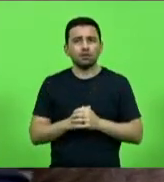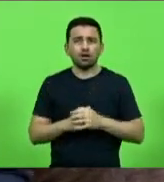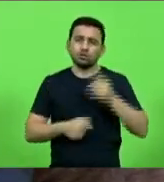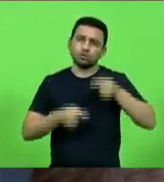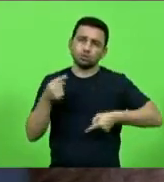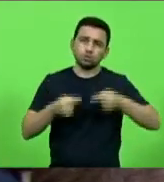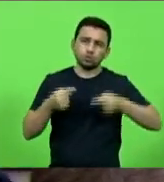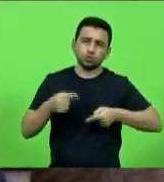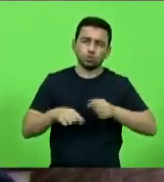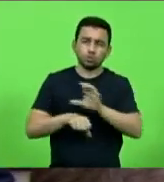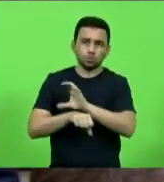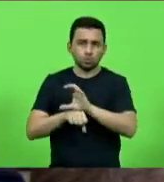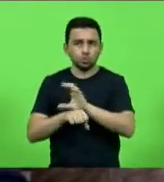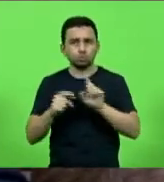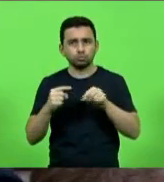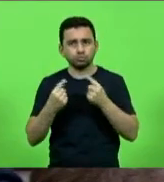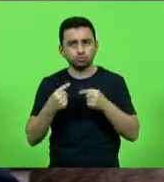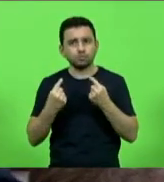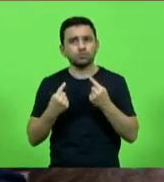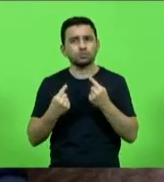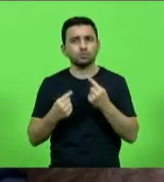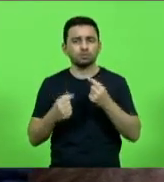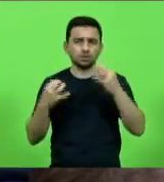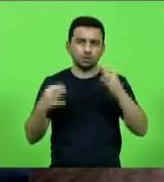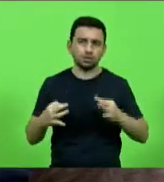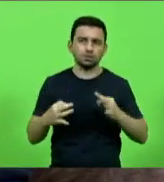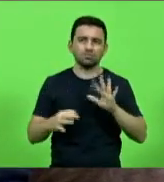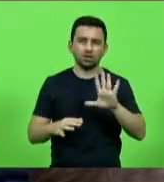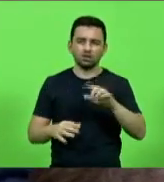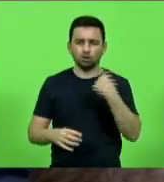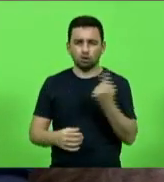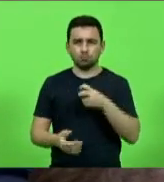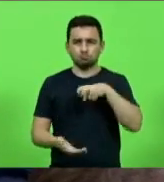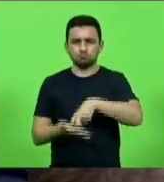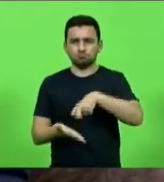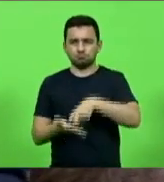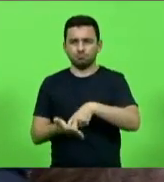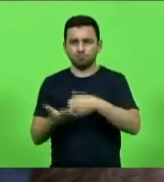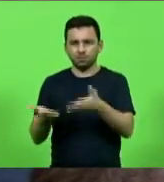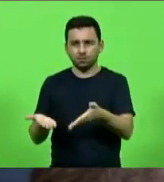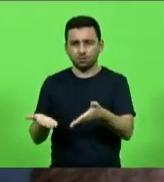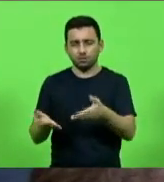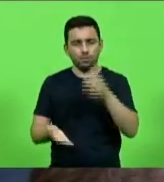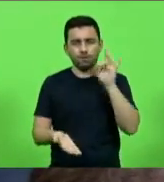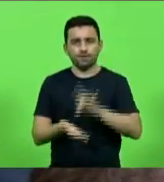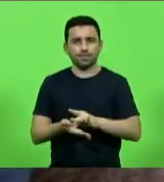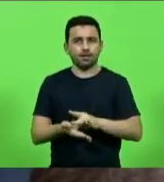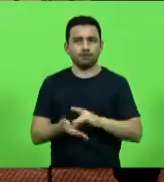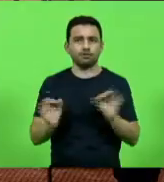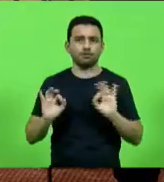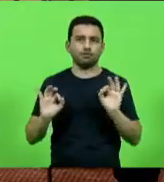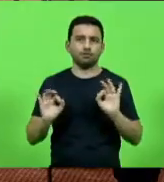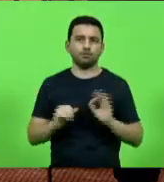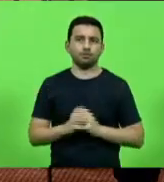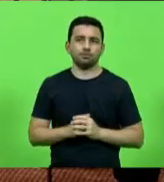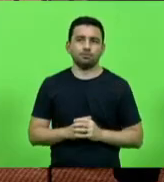inconstitucionalidade, isso aí tudo é válido, mas dizer que nós estamos aqui condenando alguém, isso não é verdade. Muito obrigado, presidente.